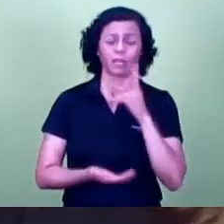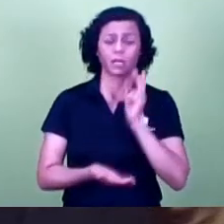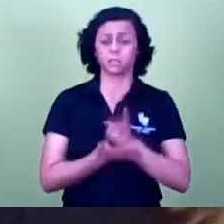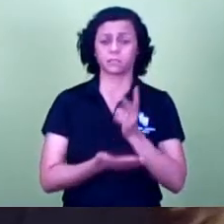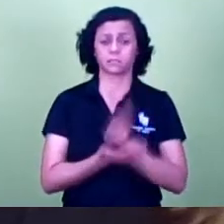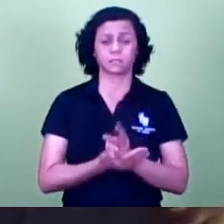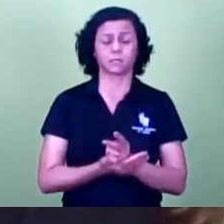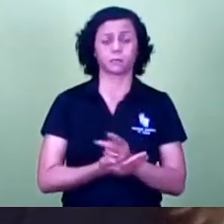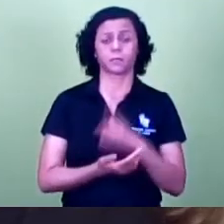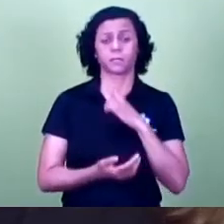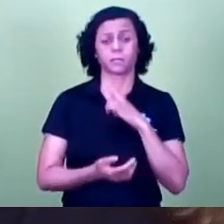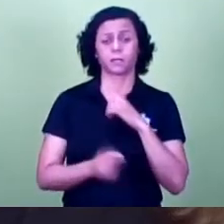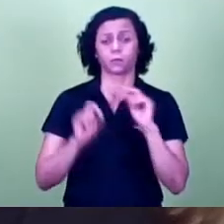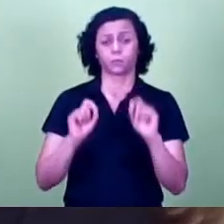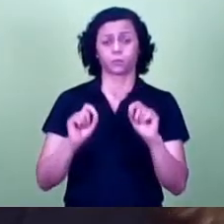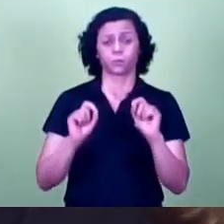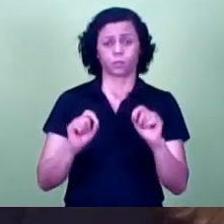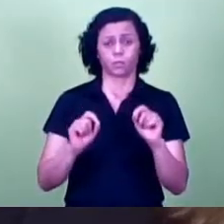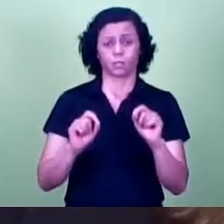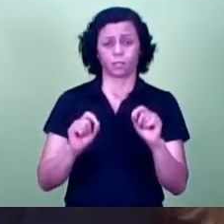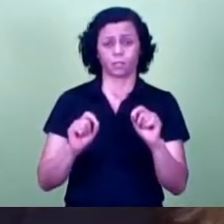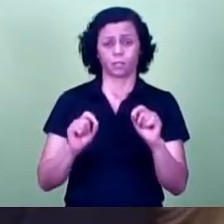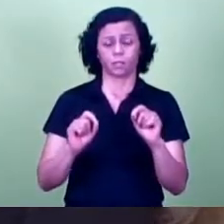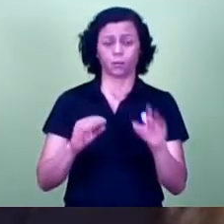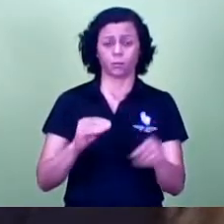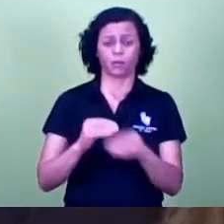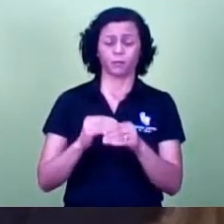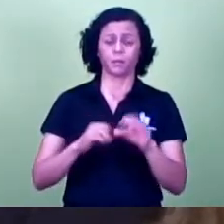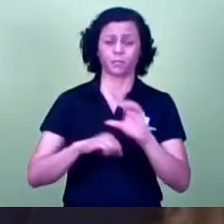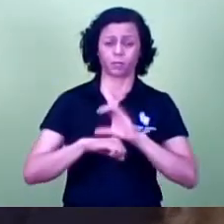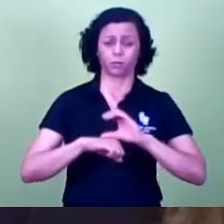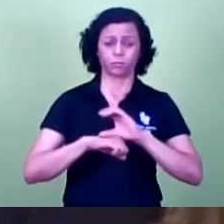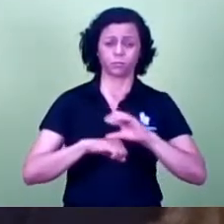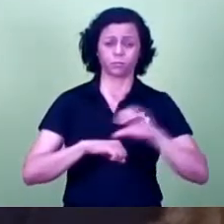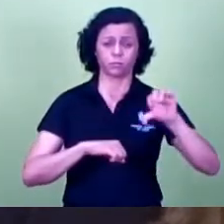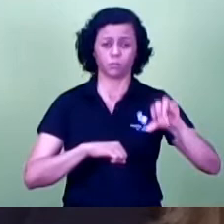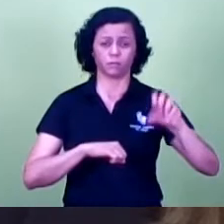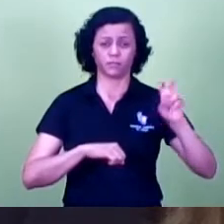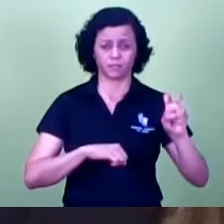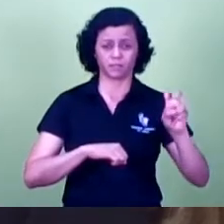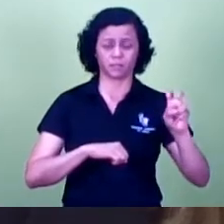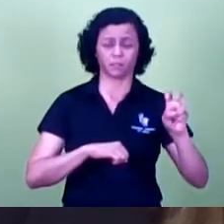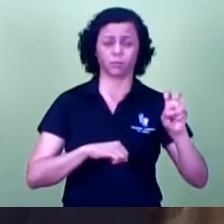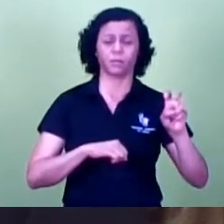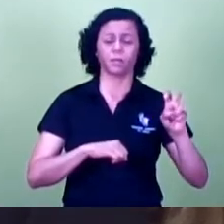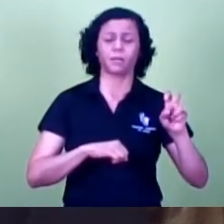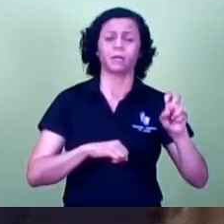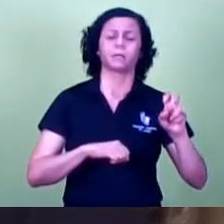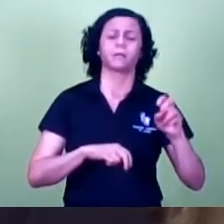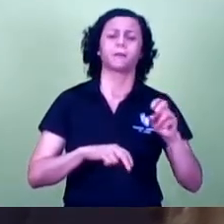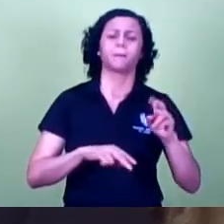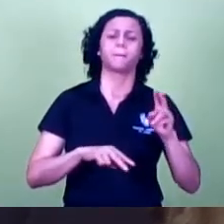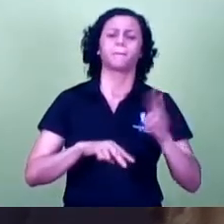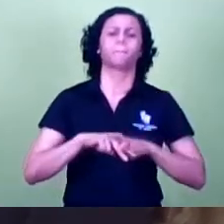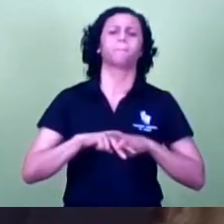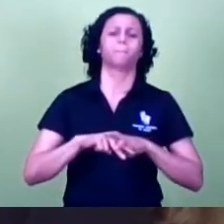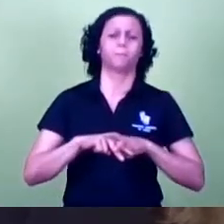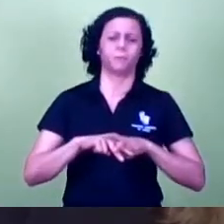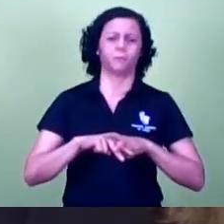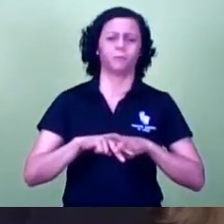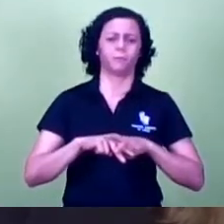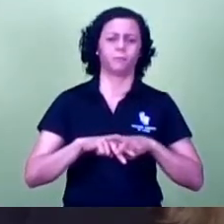nós temos aí uma emenda constitucional 95 congela gás com saúde educação e assistência portanto